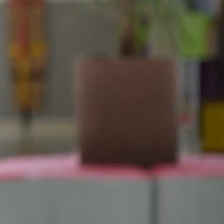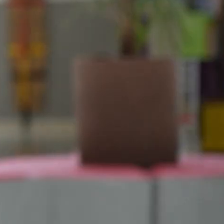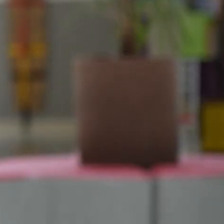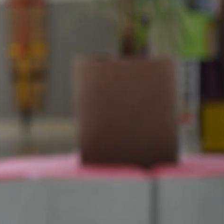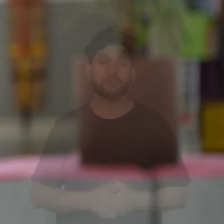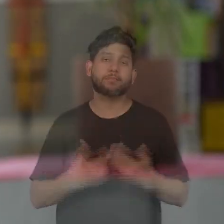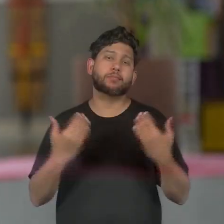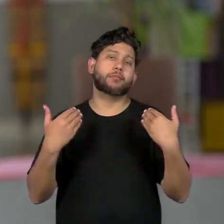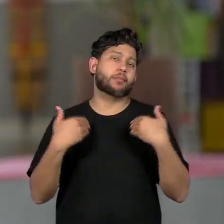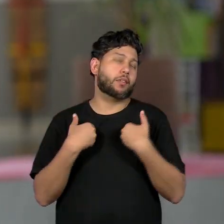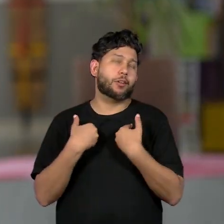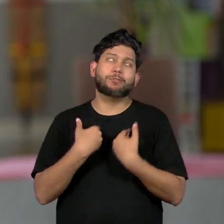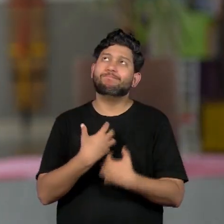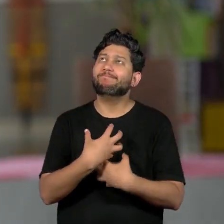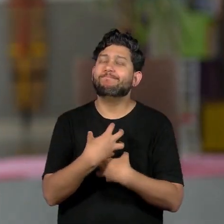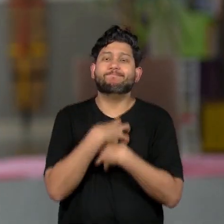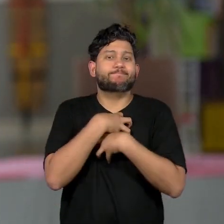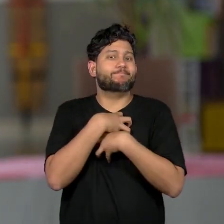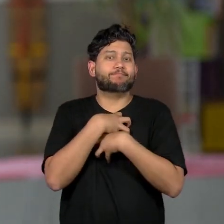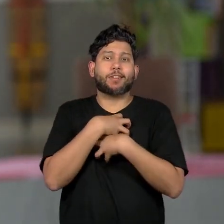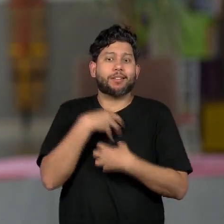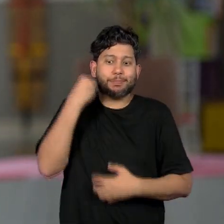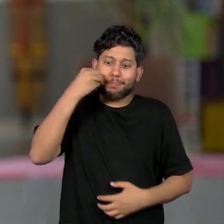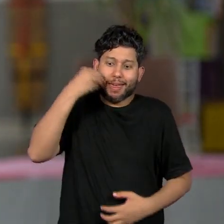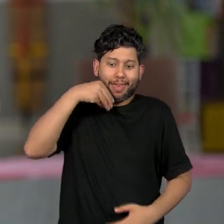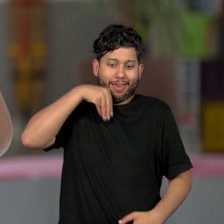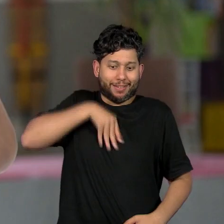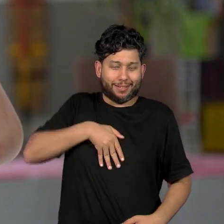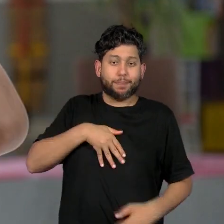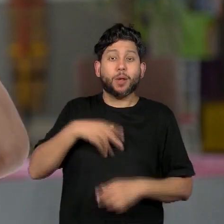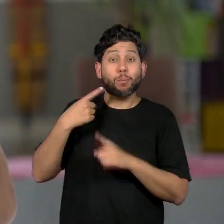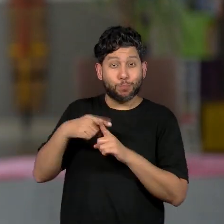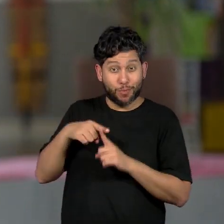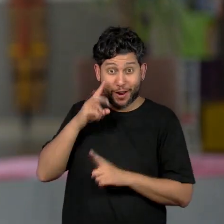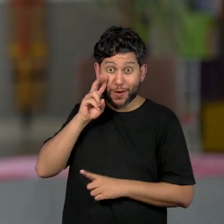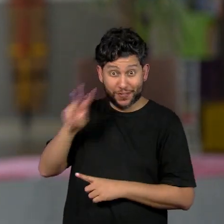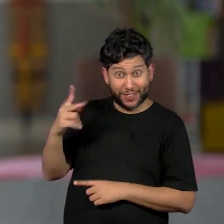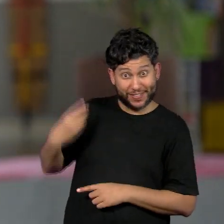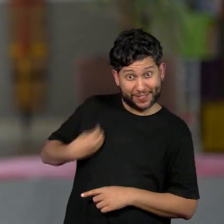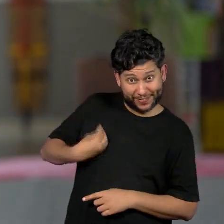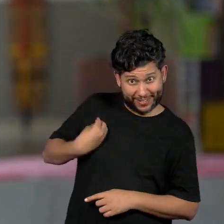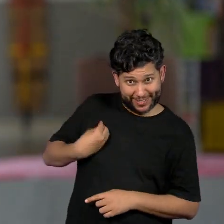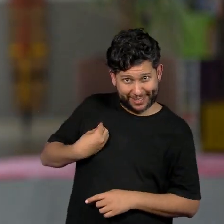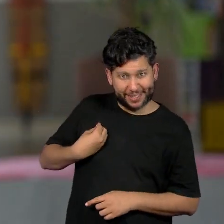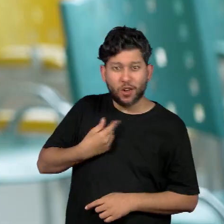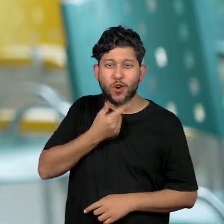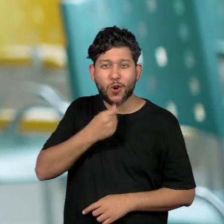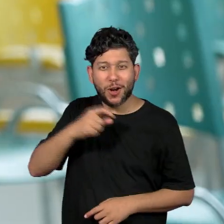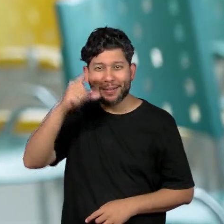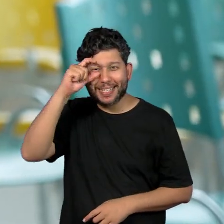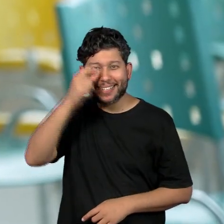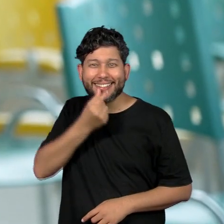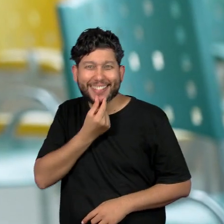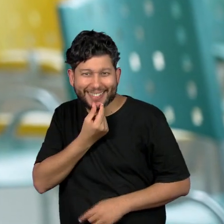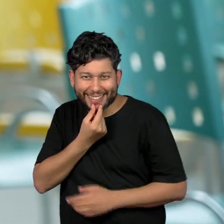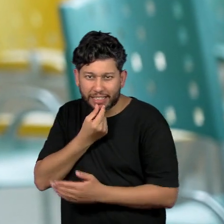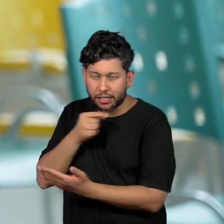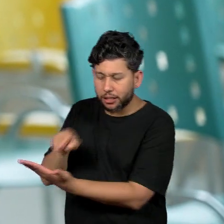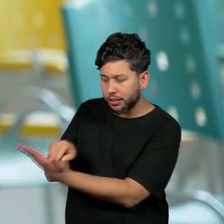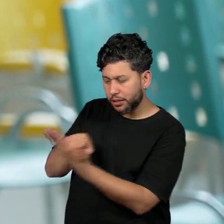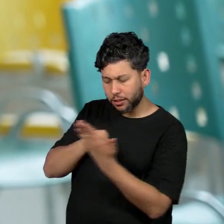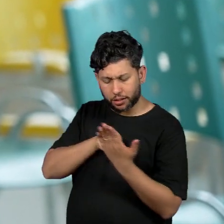Eu me vi muito na biografia do Mário de Andrade. Eu assisti e li alguns debates